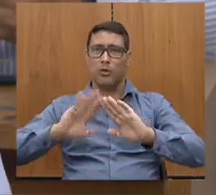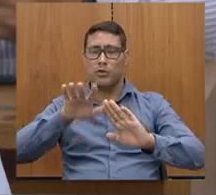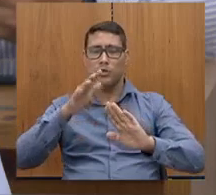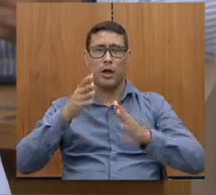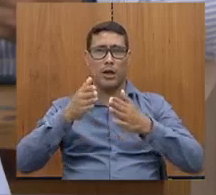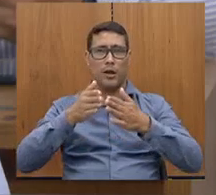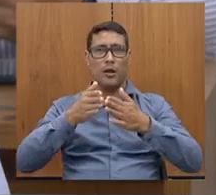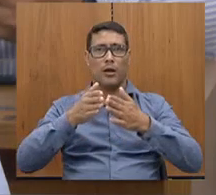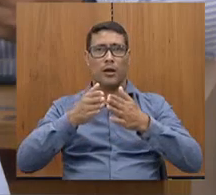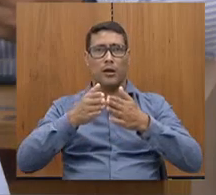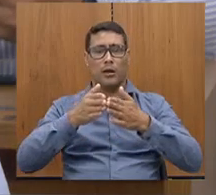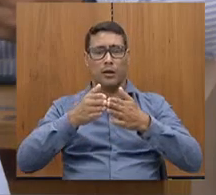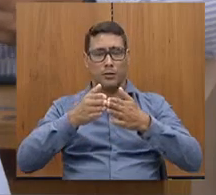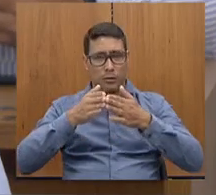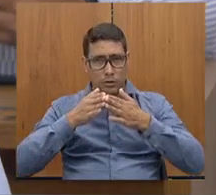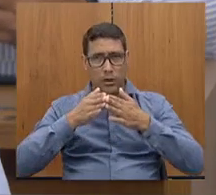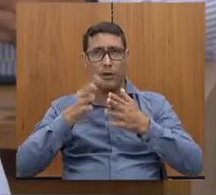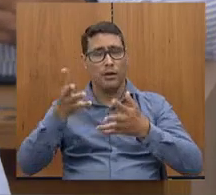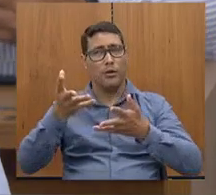assim que eu receber,